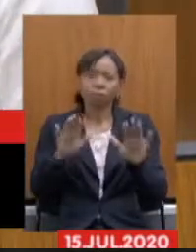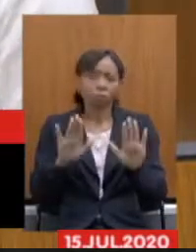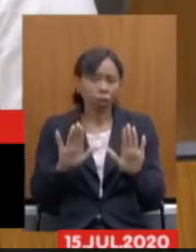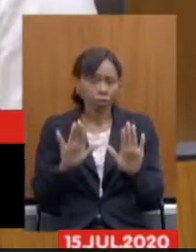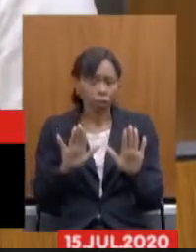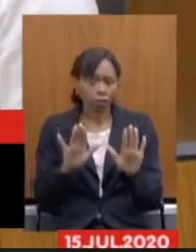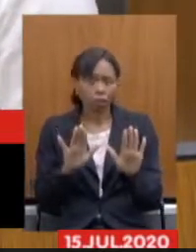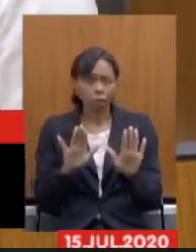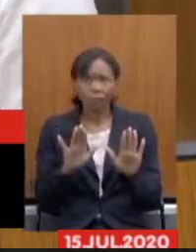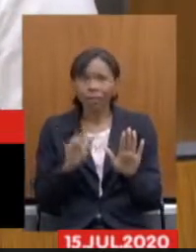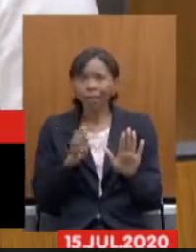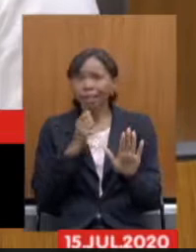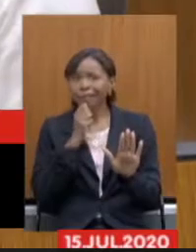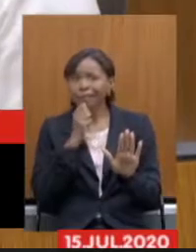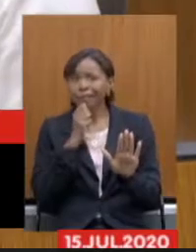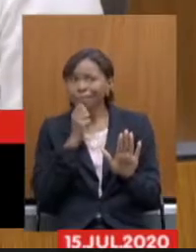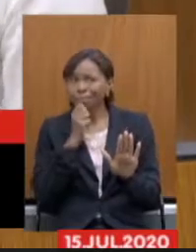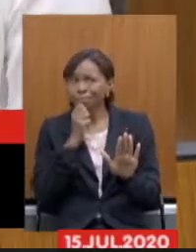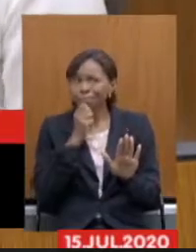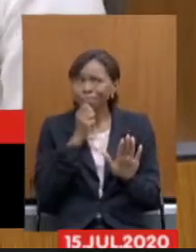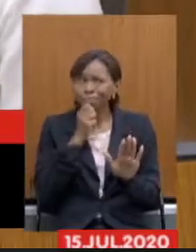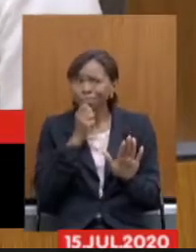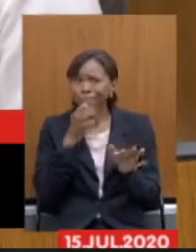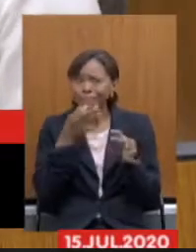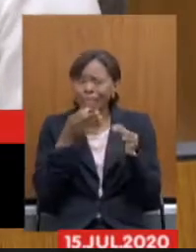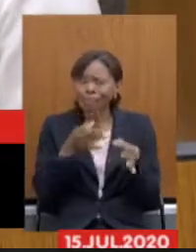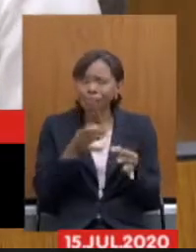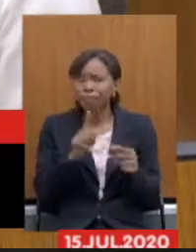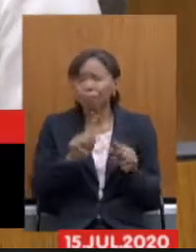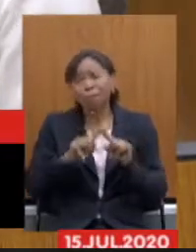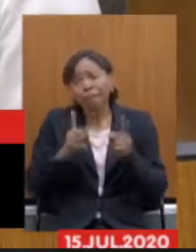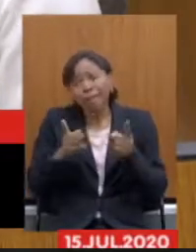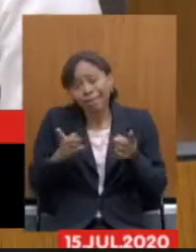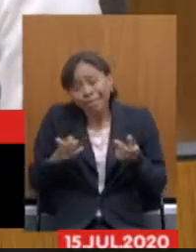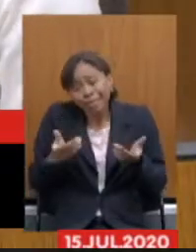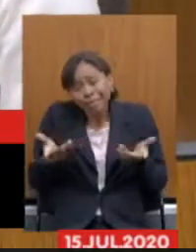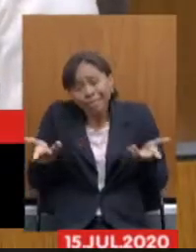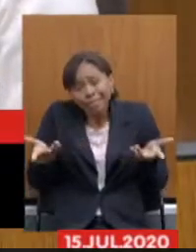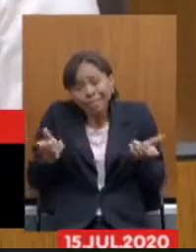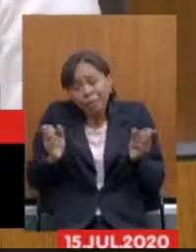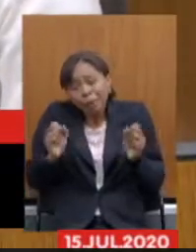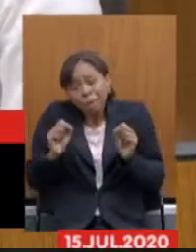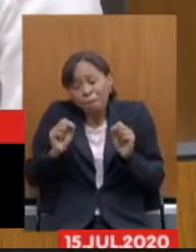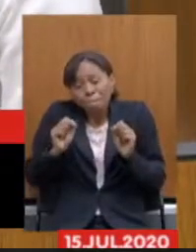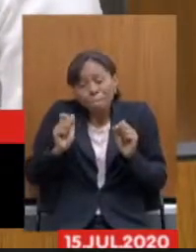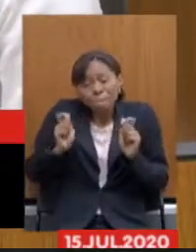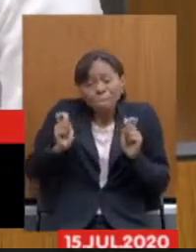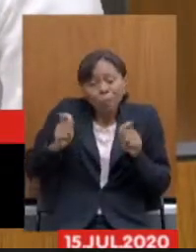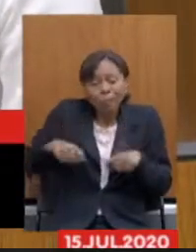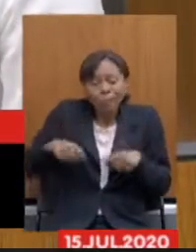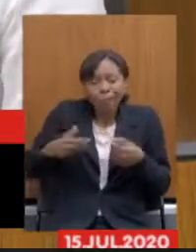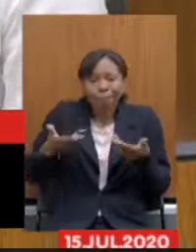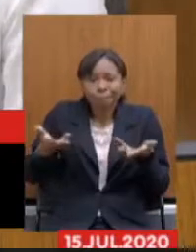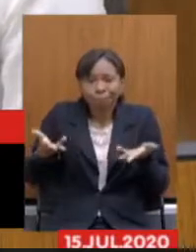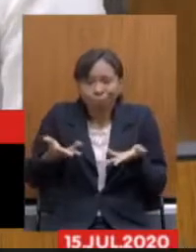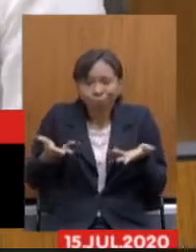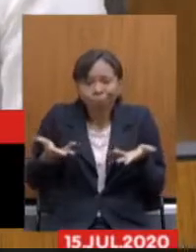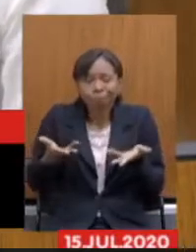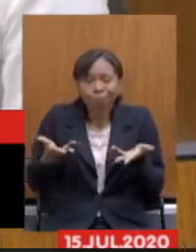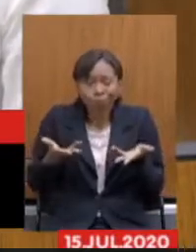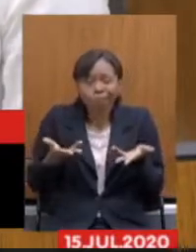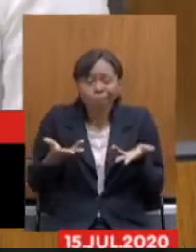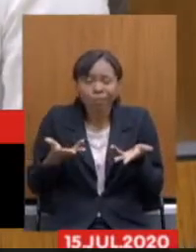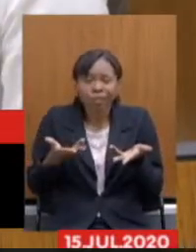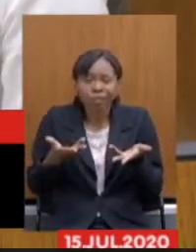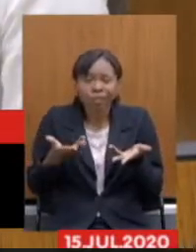não não é mas é o que nós temos né é o que nós podemos e se a gente abrir mão até